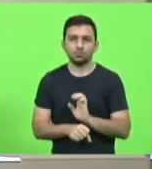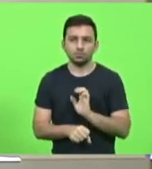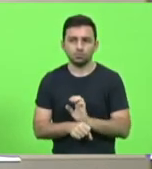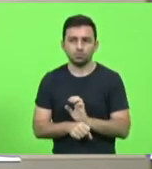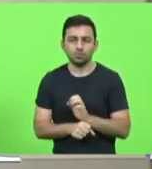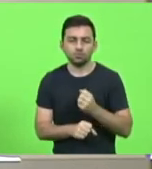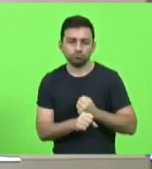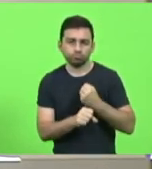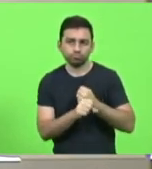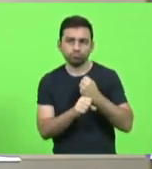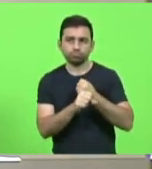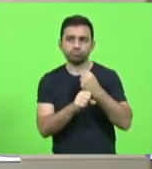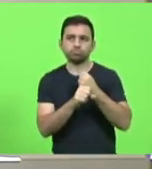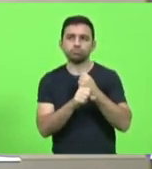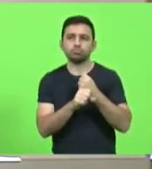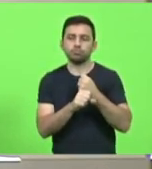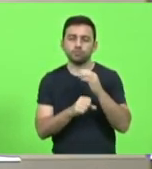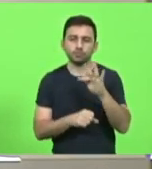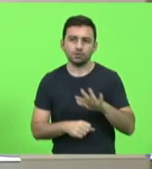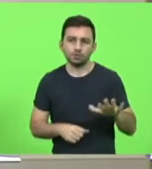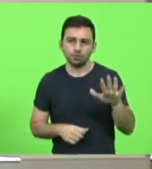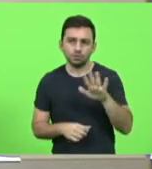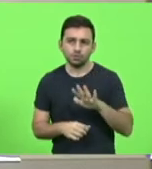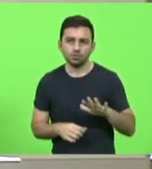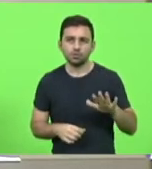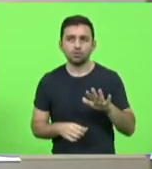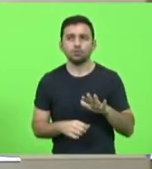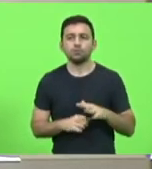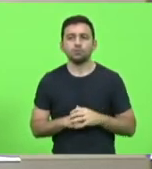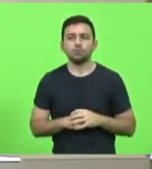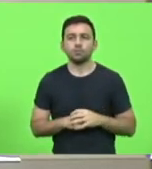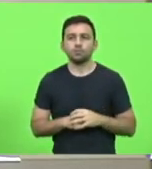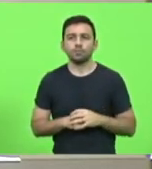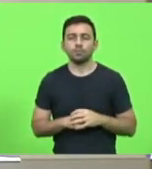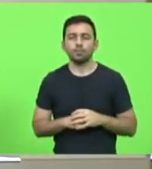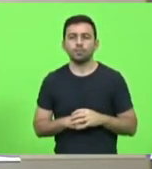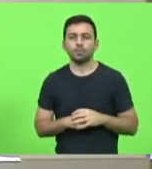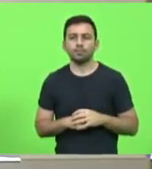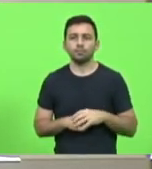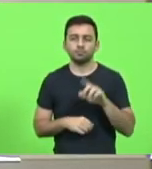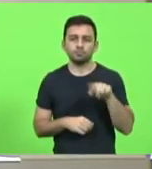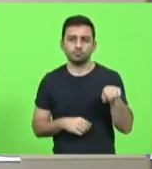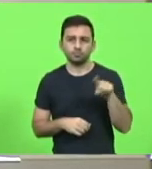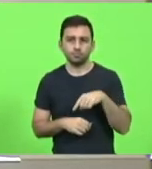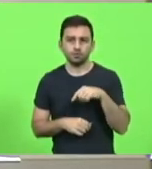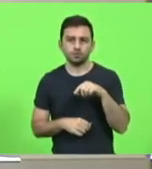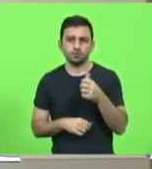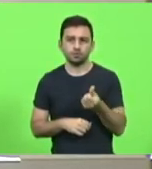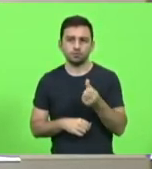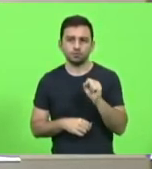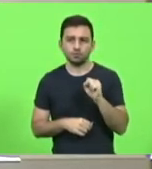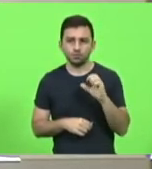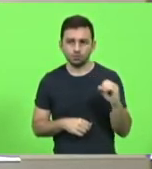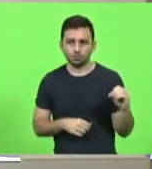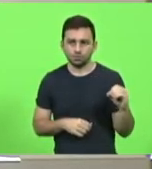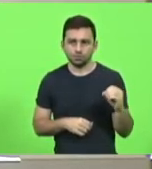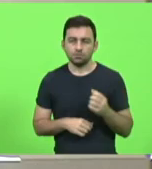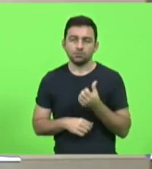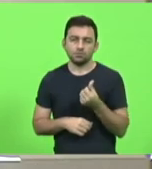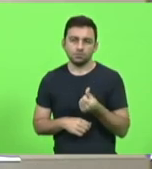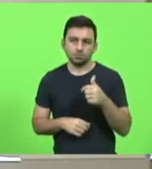obras federais contempladas pelos vetos número 680 e